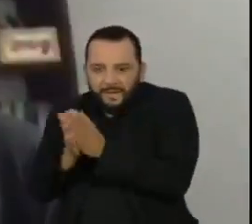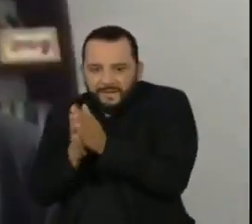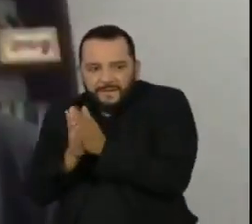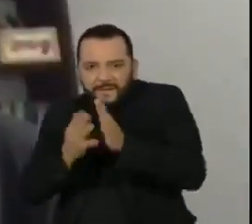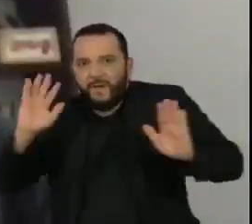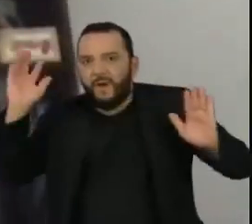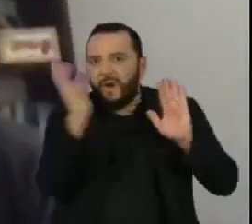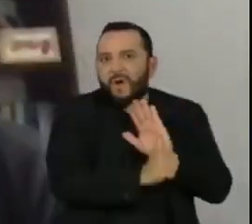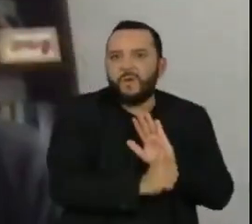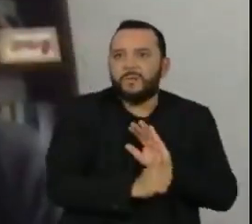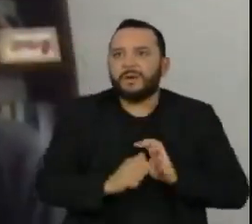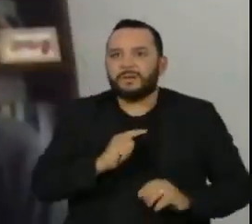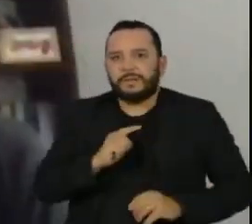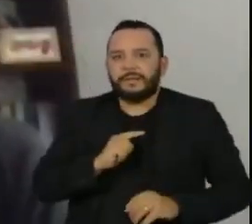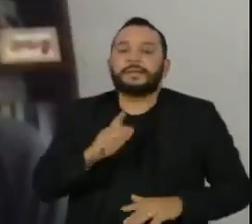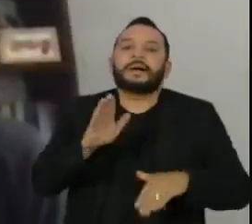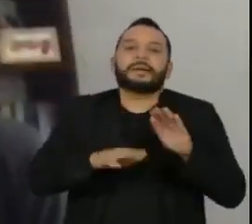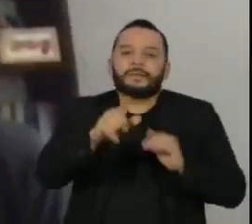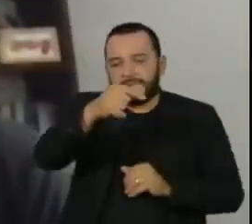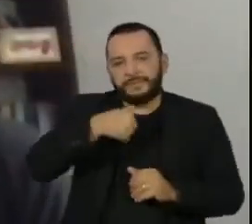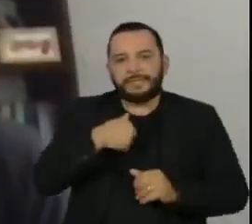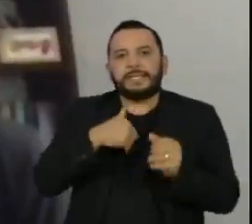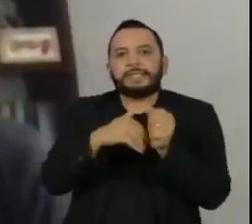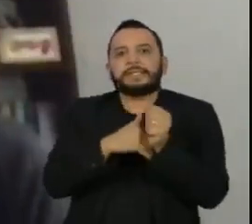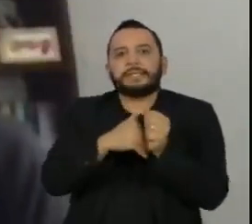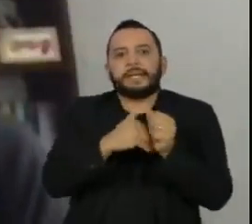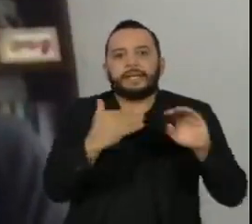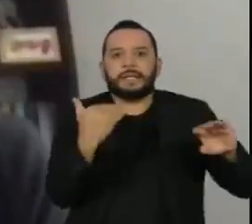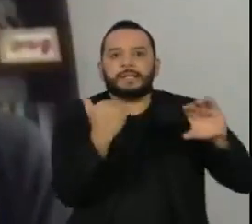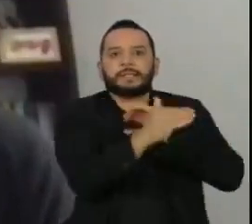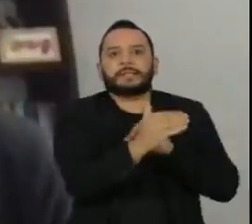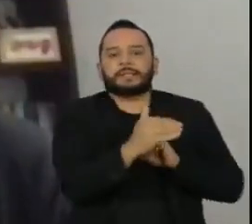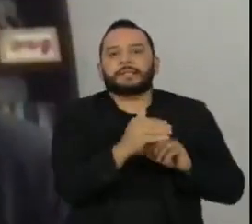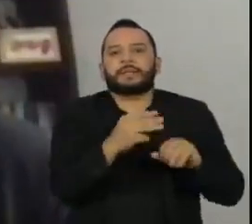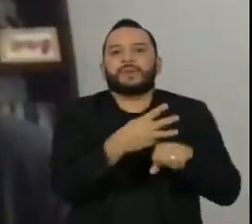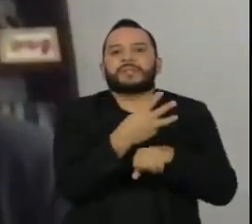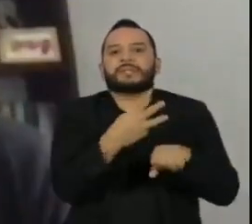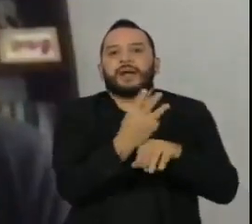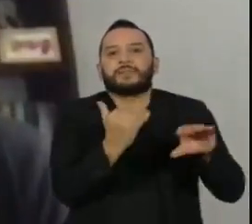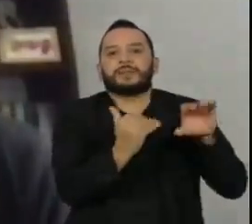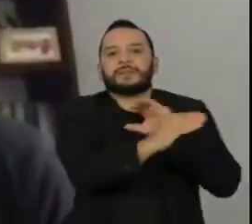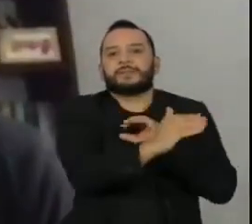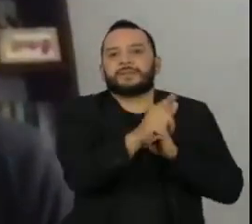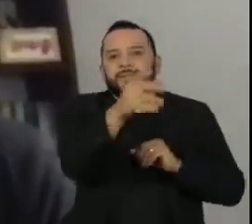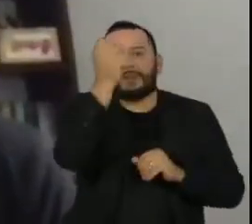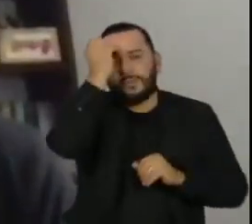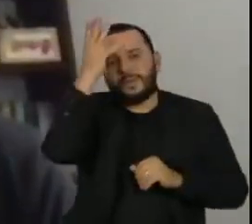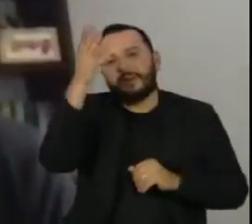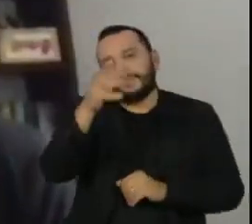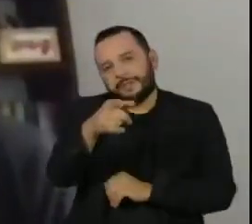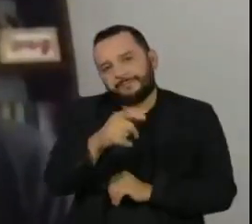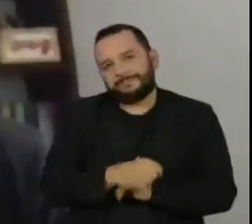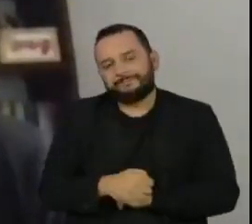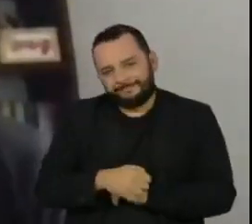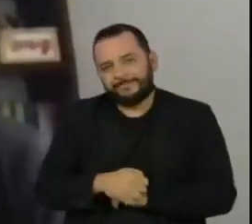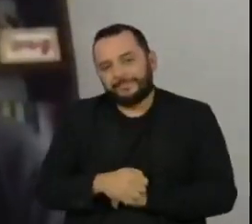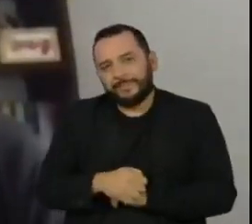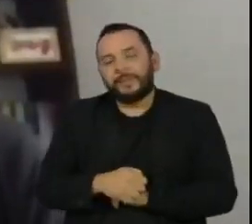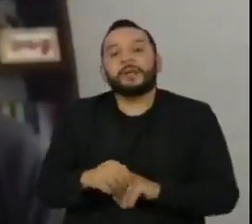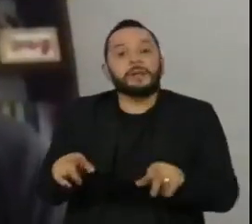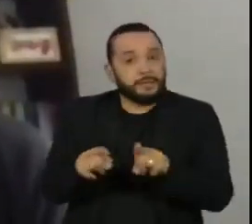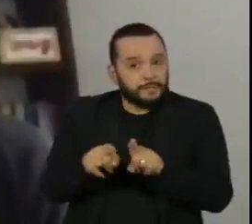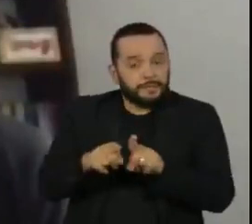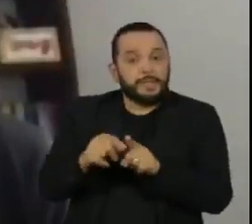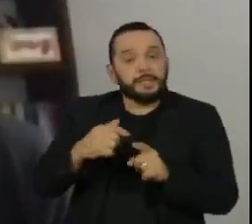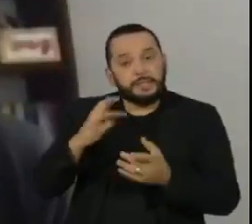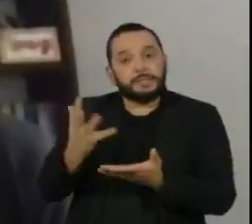vezes você mesmo já comentou sobre a sua senha em algum chat e você não lembra. Você pode ter colocado num bloco de